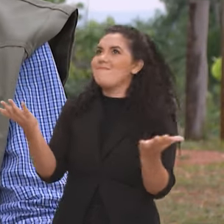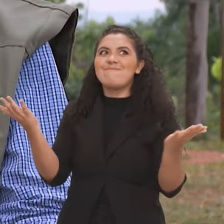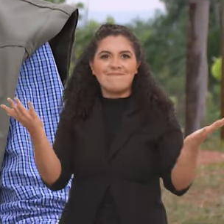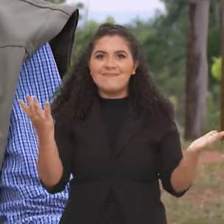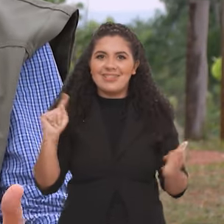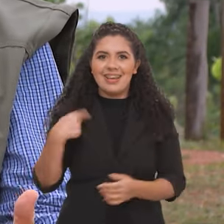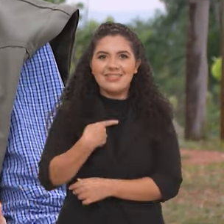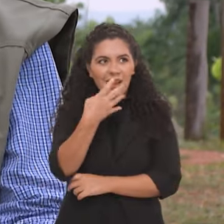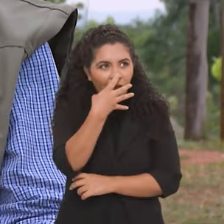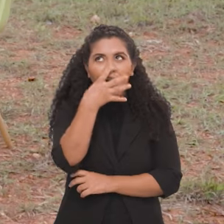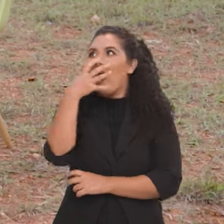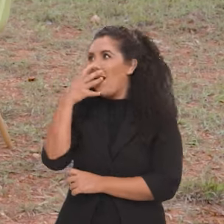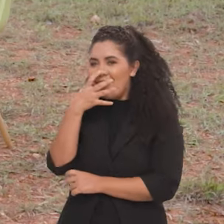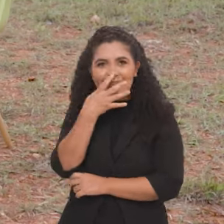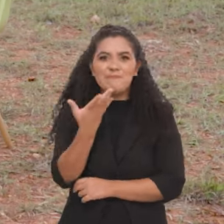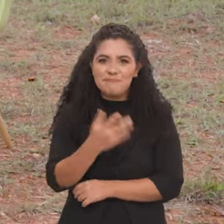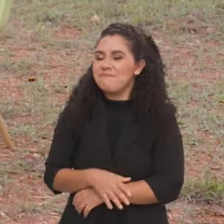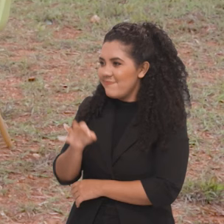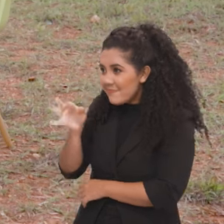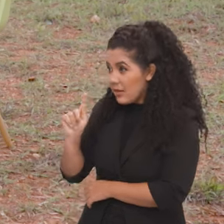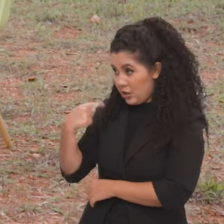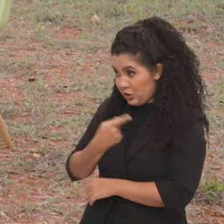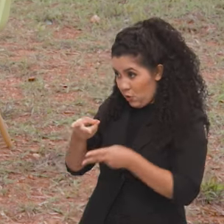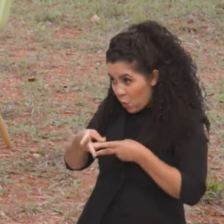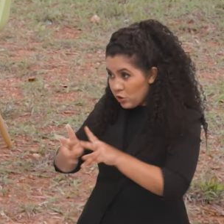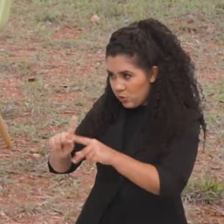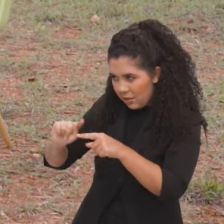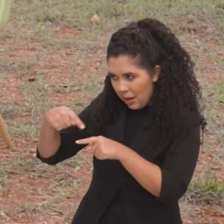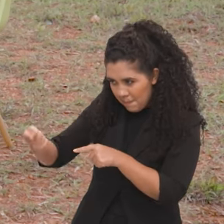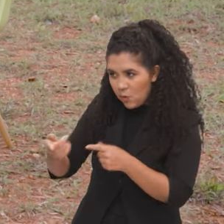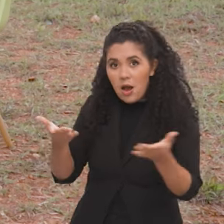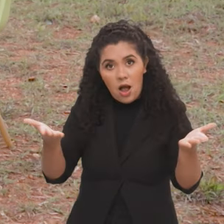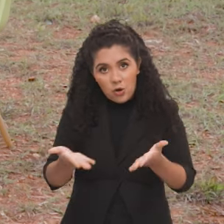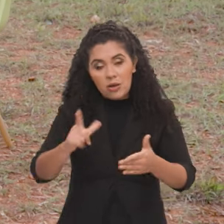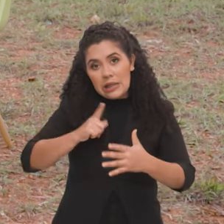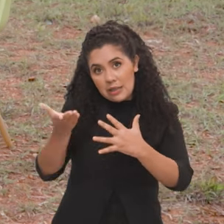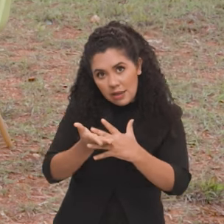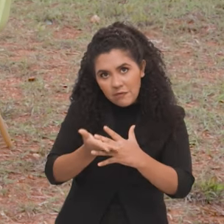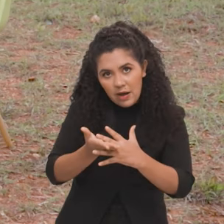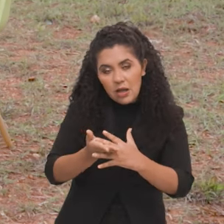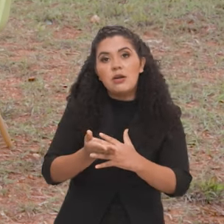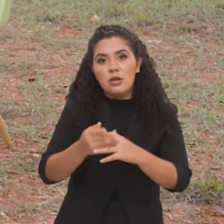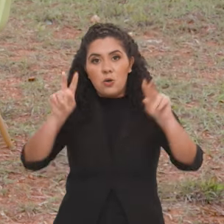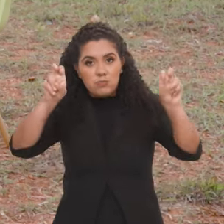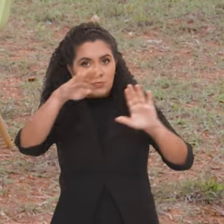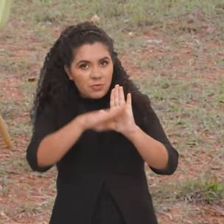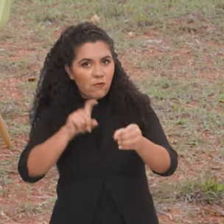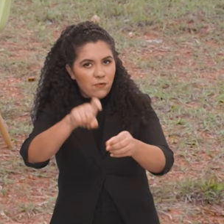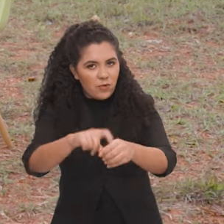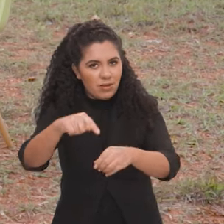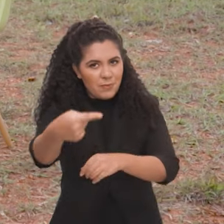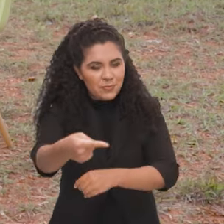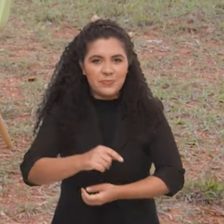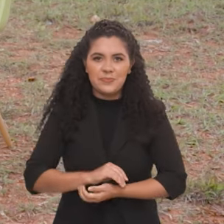vendo. Está certo, presidente, mas a gente vai continuar essa conversa daqui a pouco. Vamos fazer um breve intervalo e o Brasil